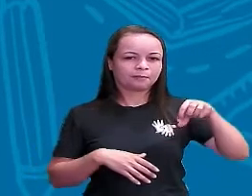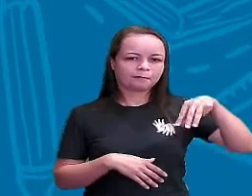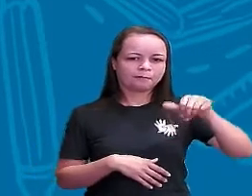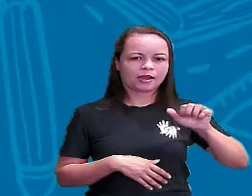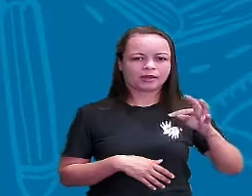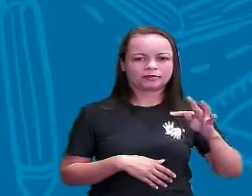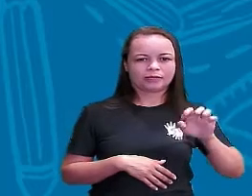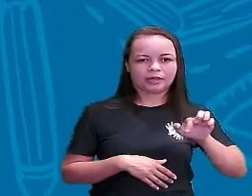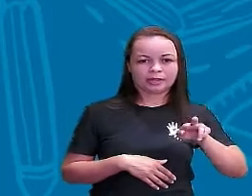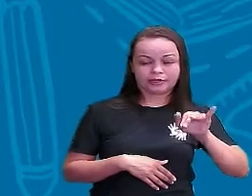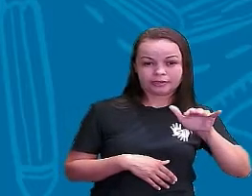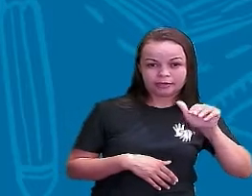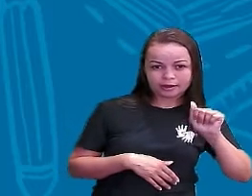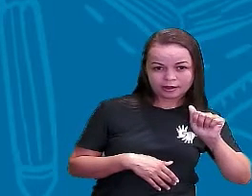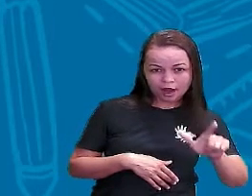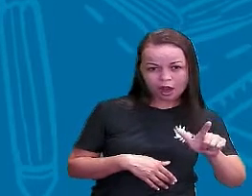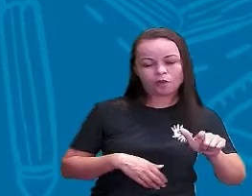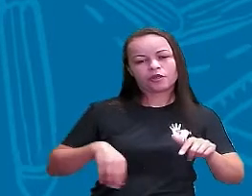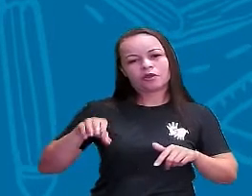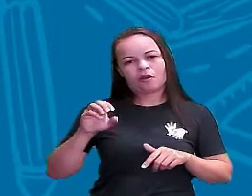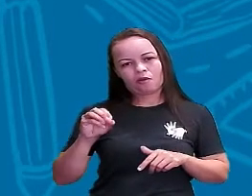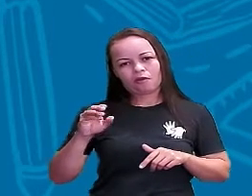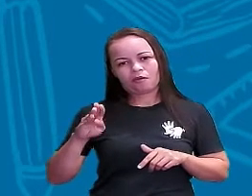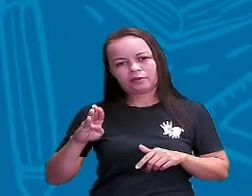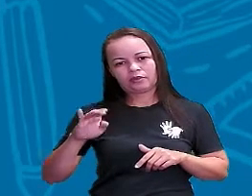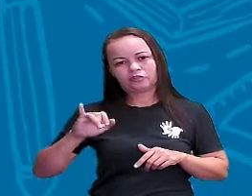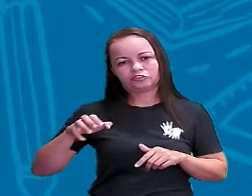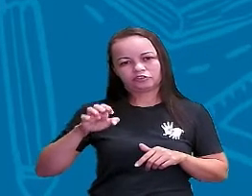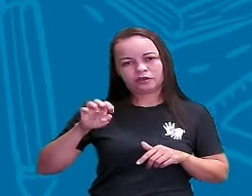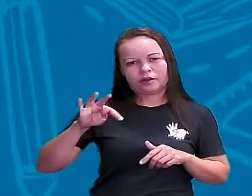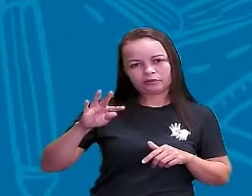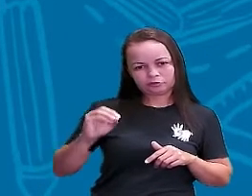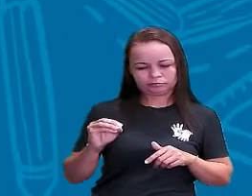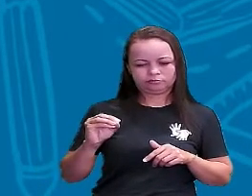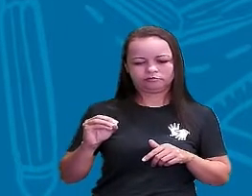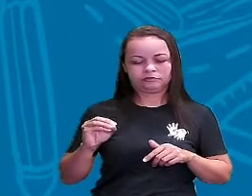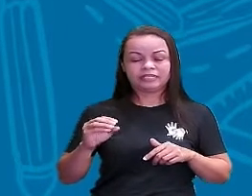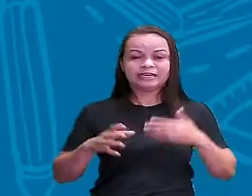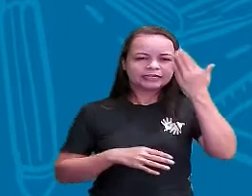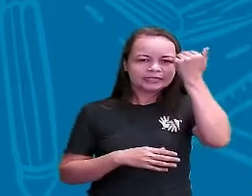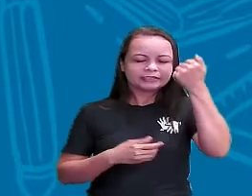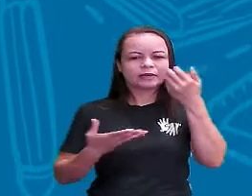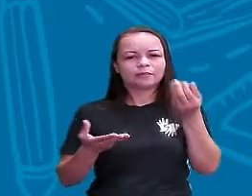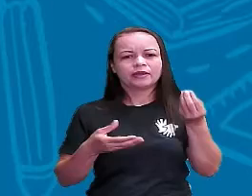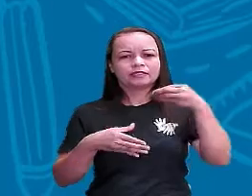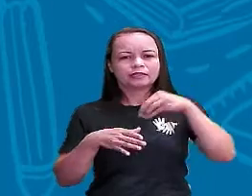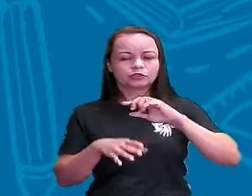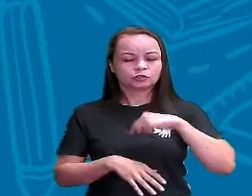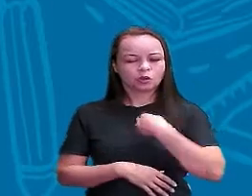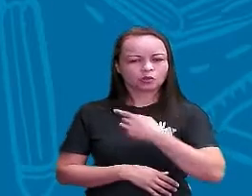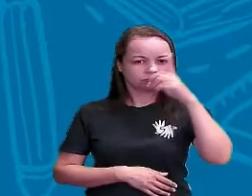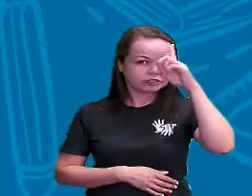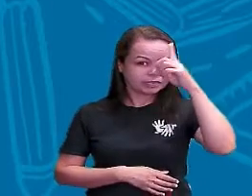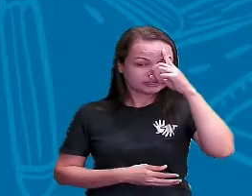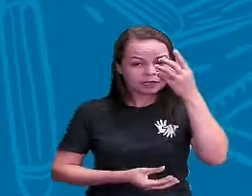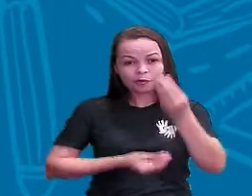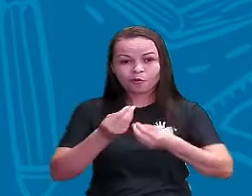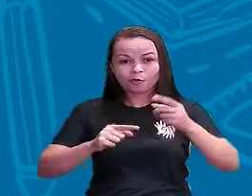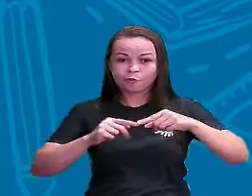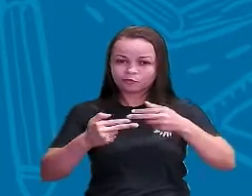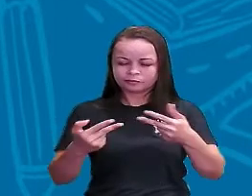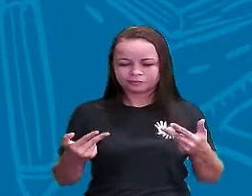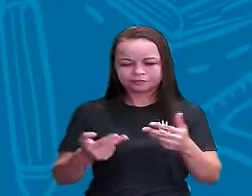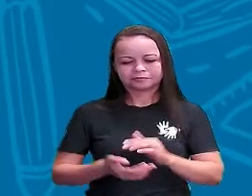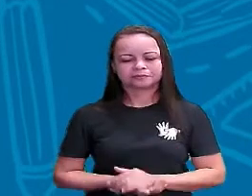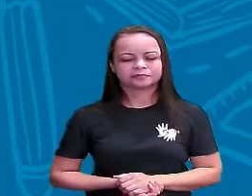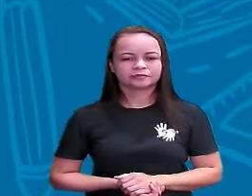Desse objeto Dentro do nosso dia a dia Também Isso é bastante interessante E ficamos sabendo Na nossa aula de hoje